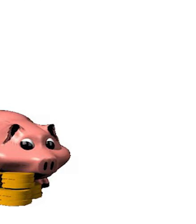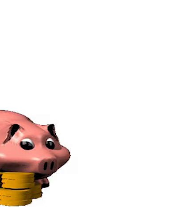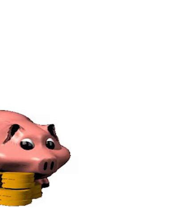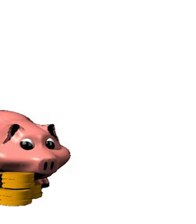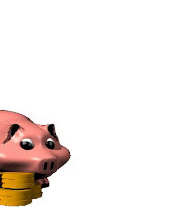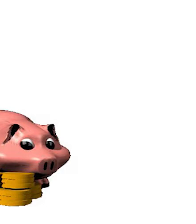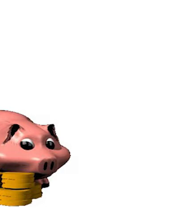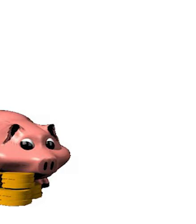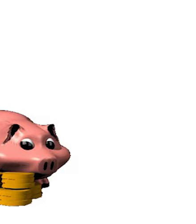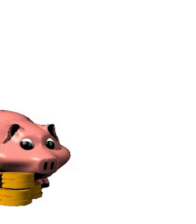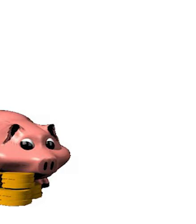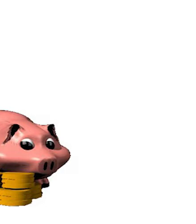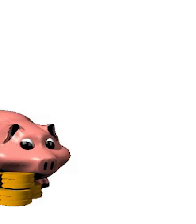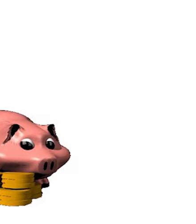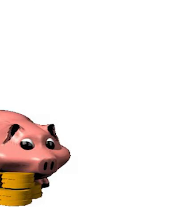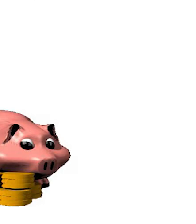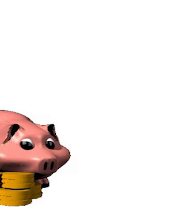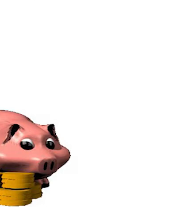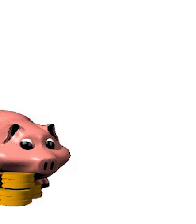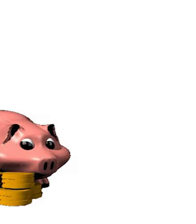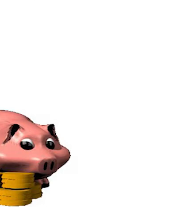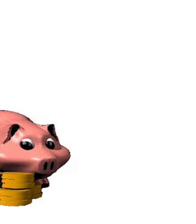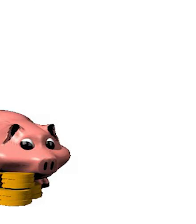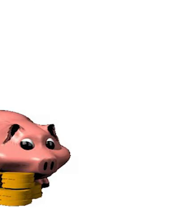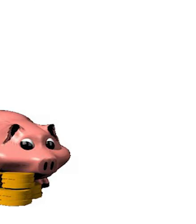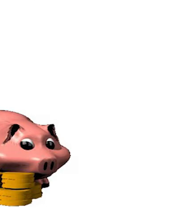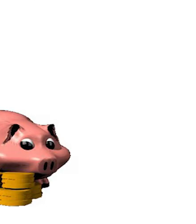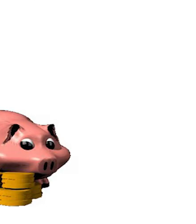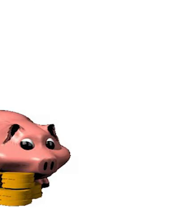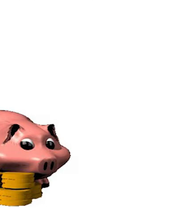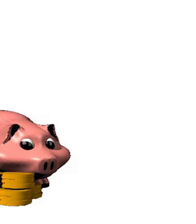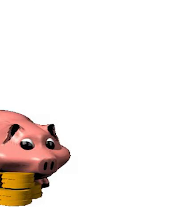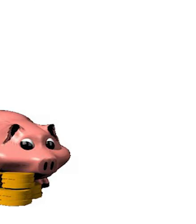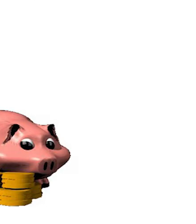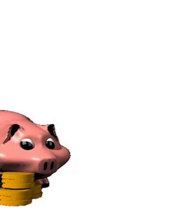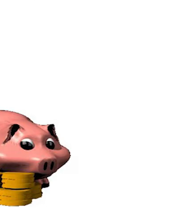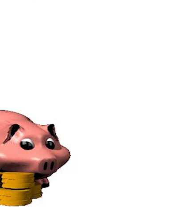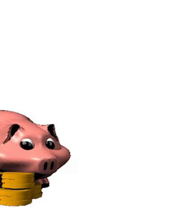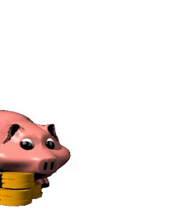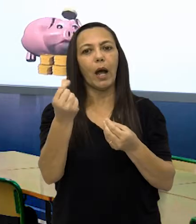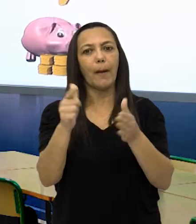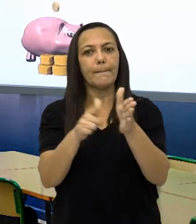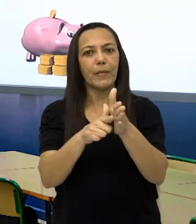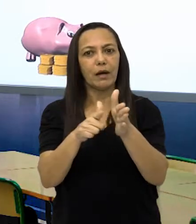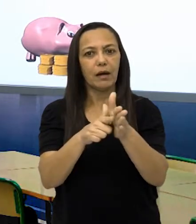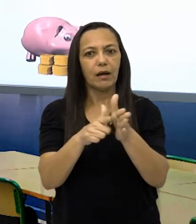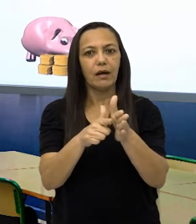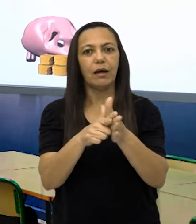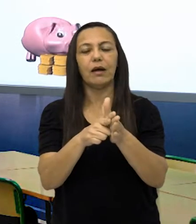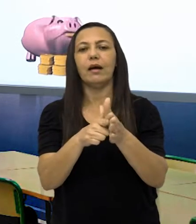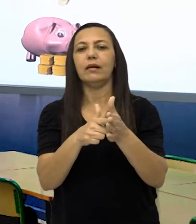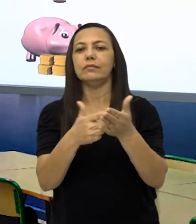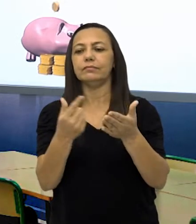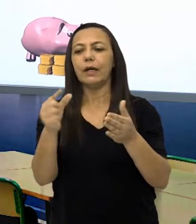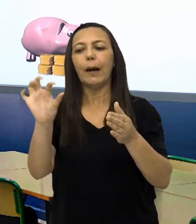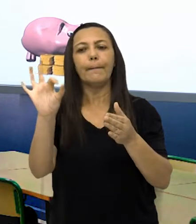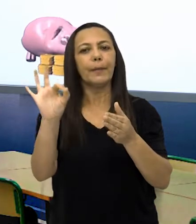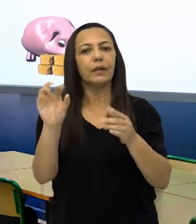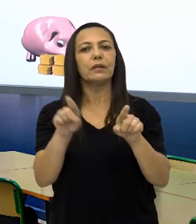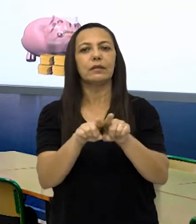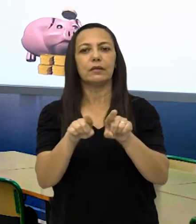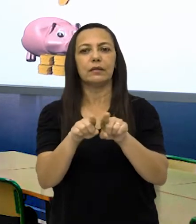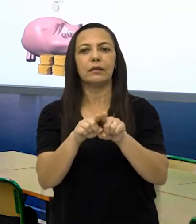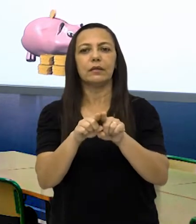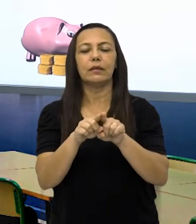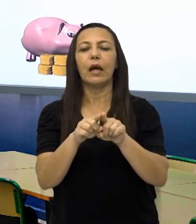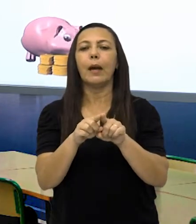e o sistema monetário brasileiro, que é reconhecimento de cédulas e moedas. As questões que iremos ver serão as questões